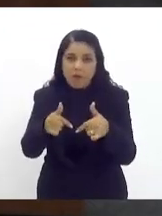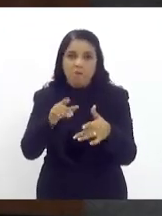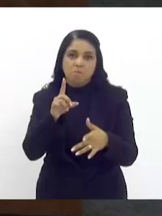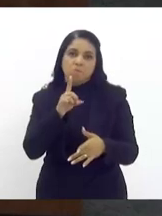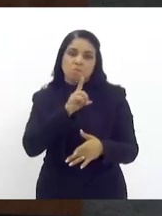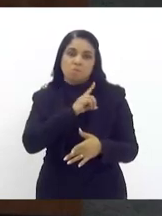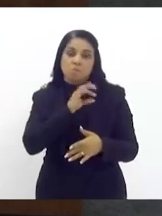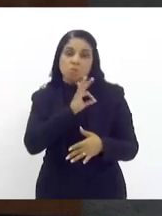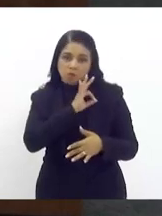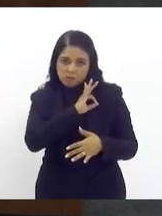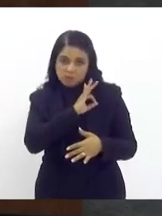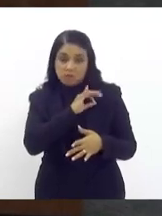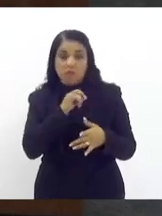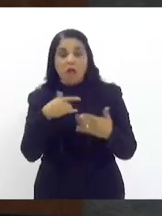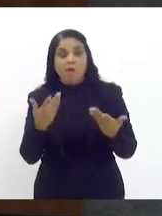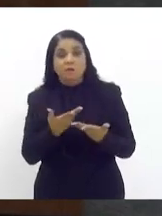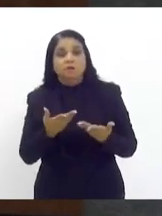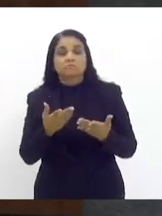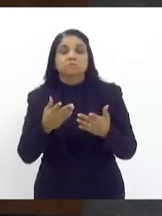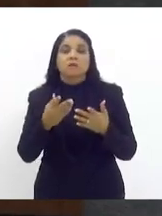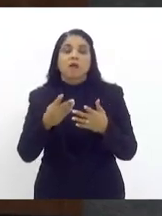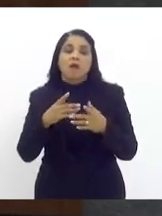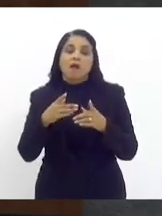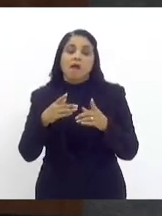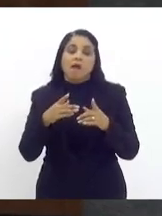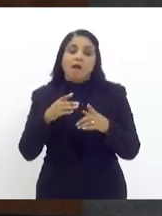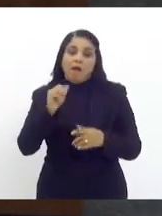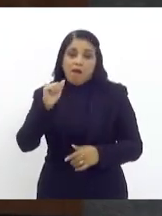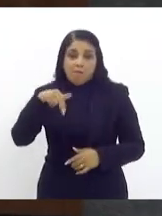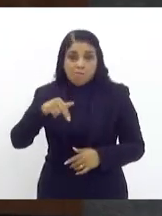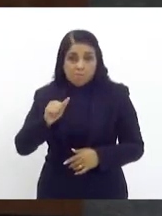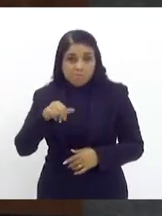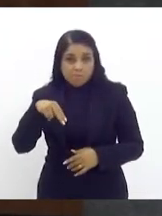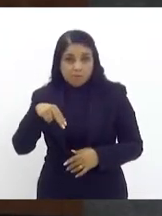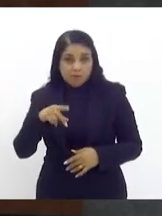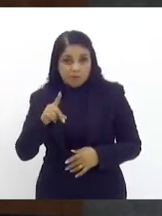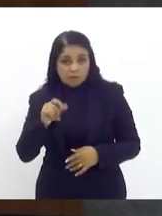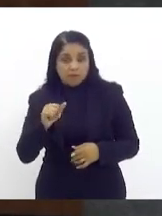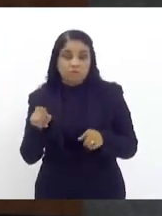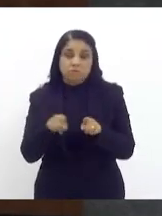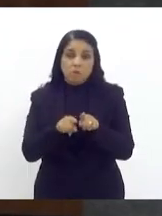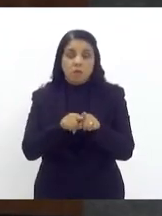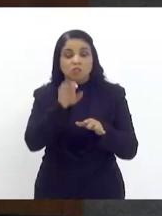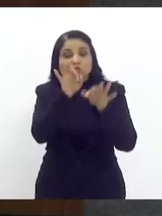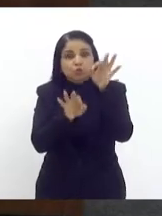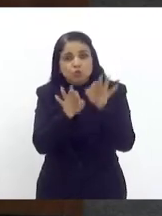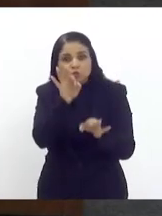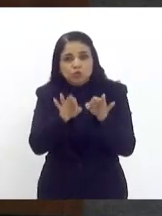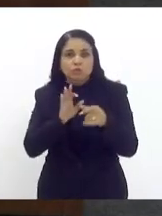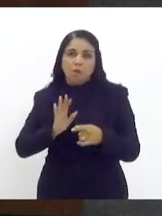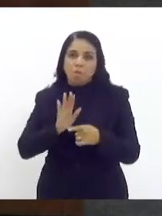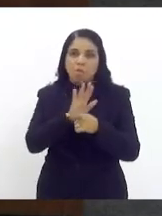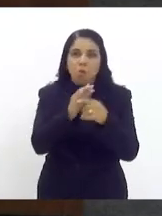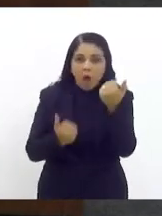busca que a Amanda possa ter um amparo também da nossa justiça. E